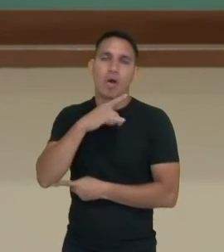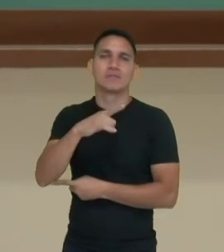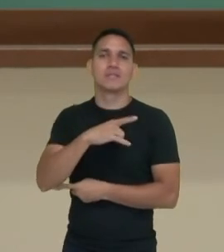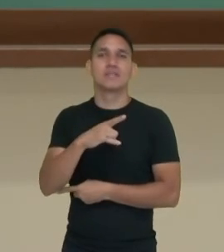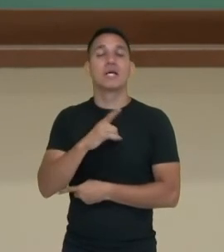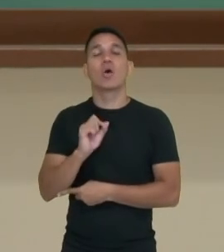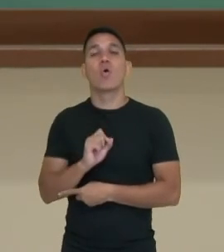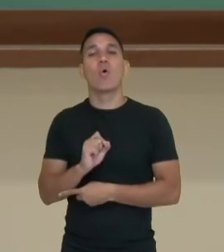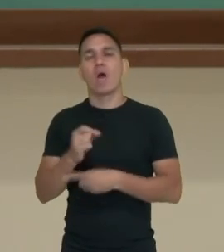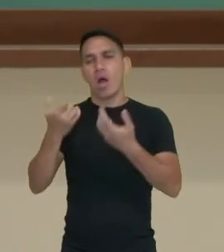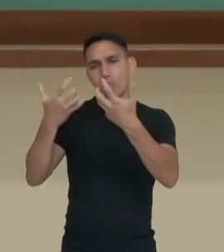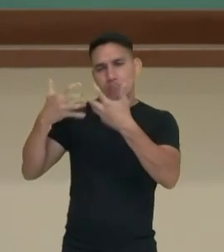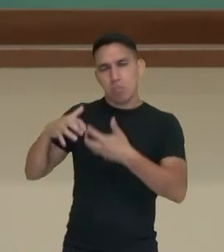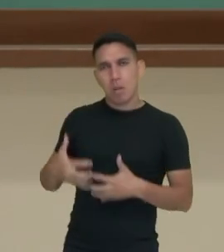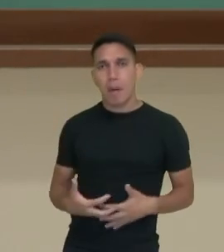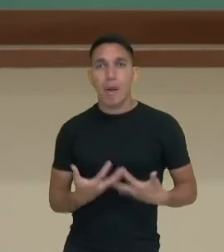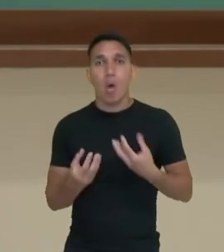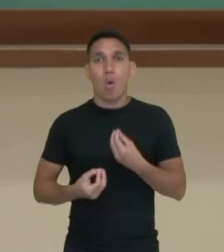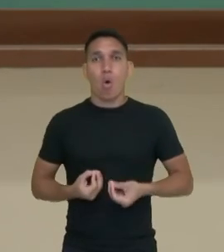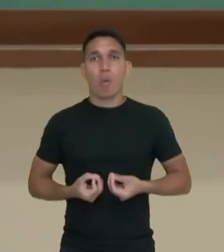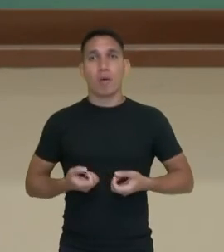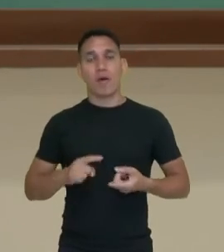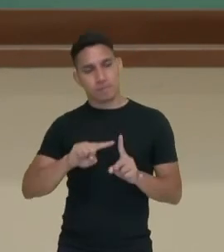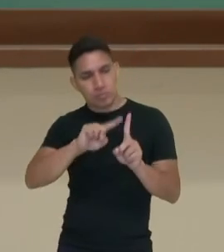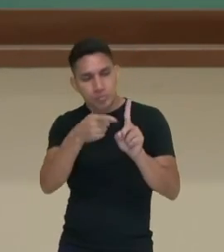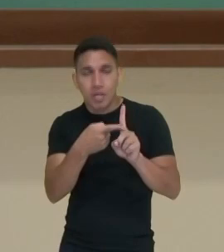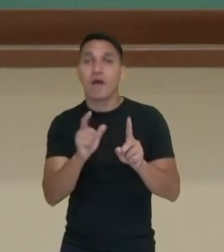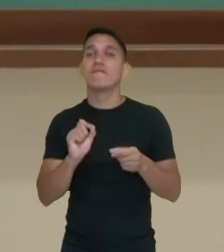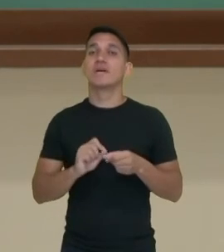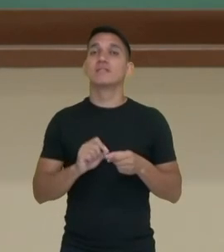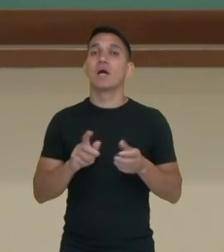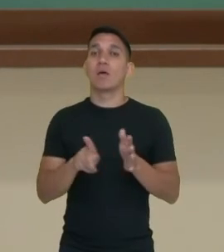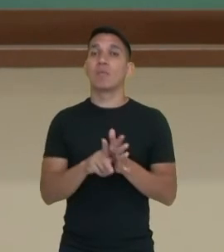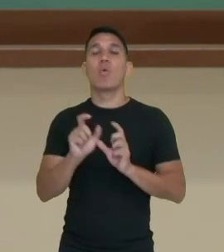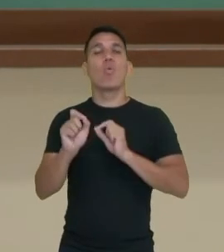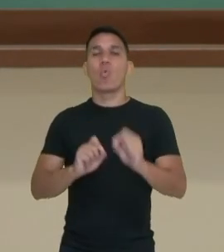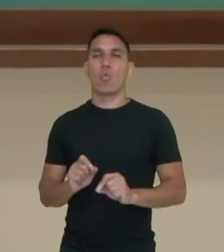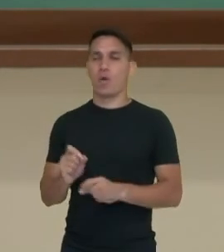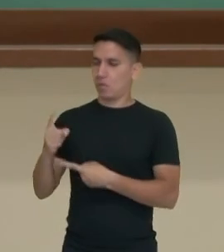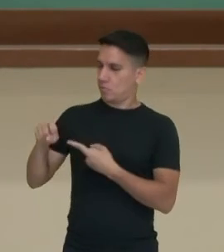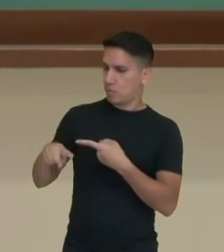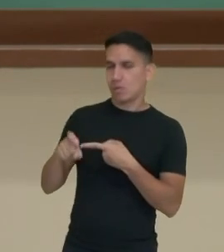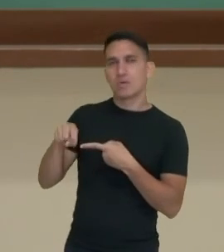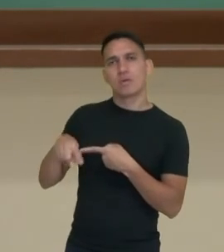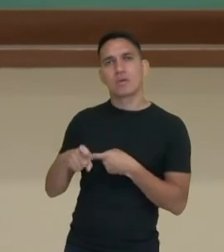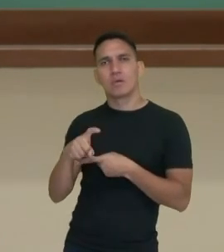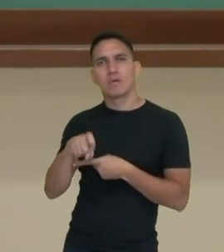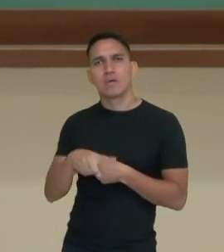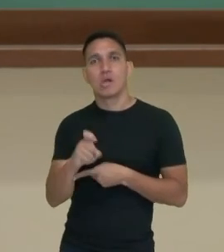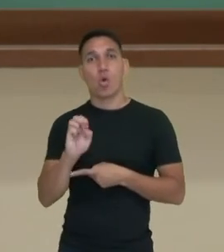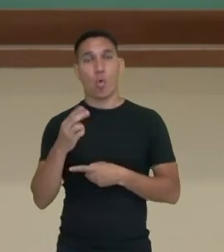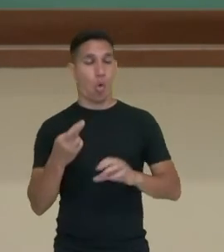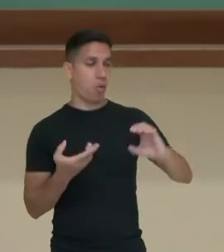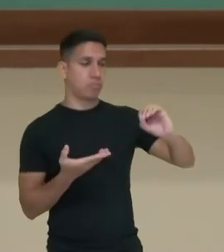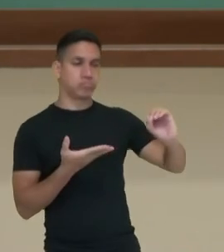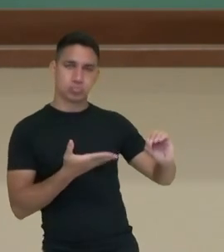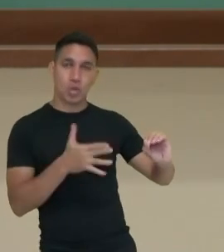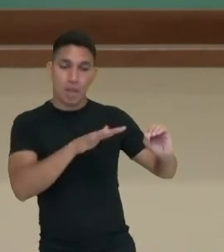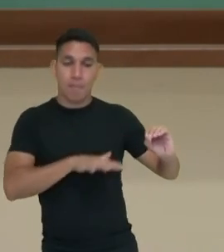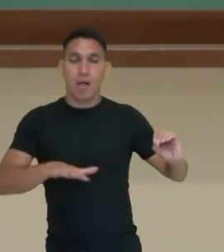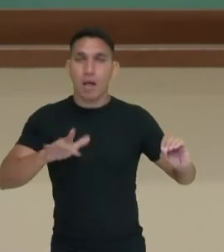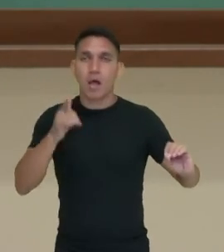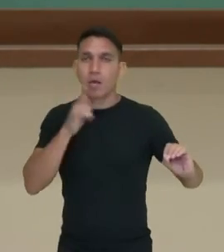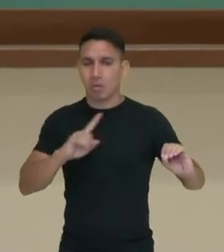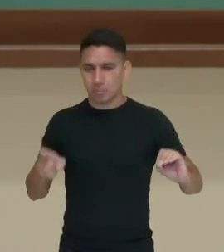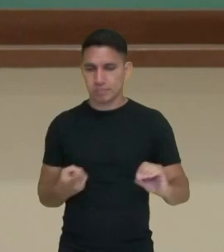reprodutor, que é o responsável por produzir, de fato, gametas, né? Obter o espaço necessário ali para ele se desenvolver e, mais